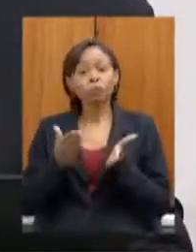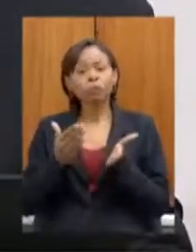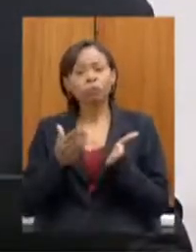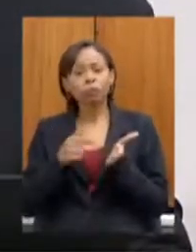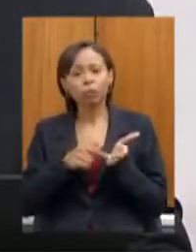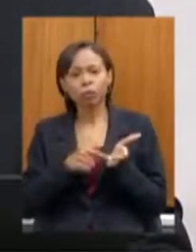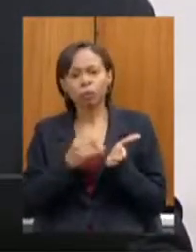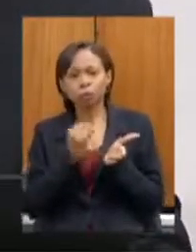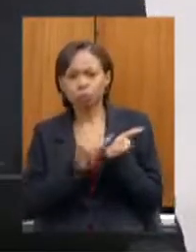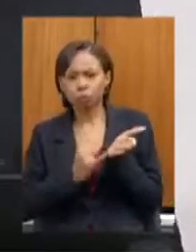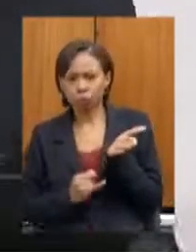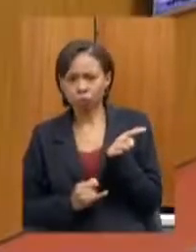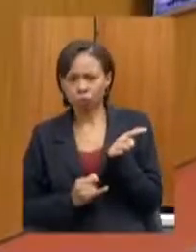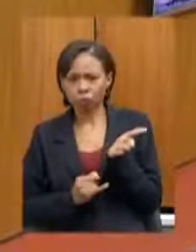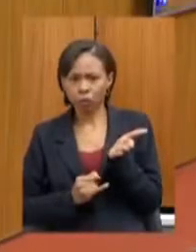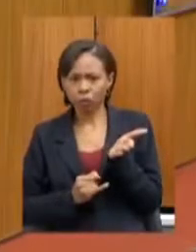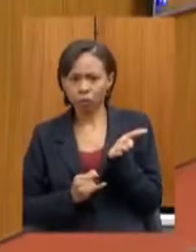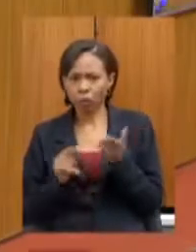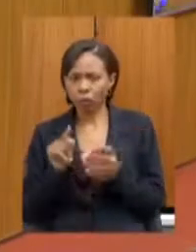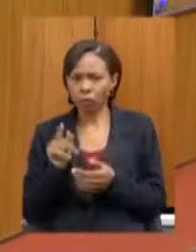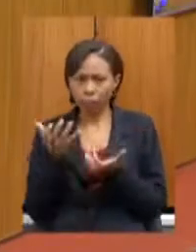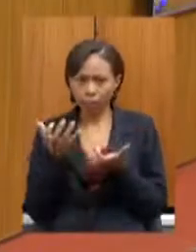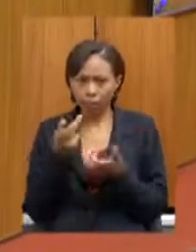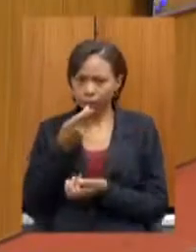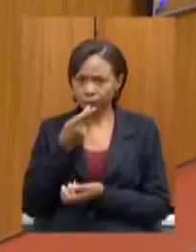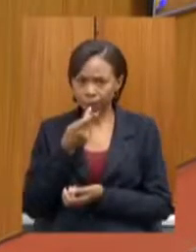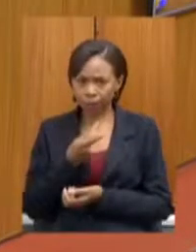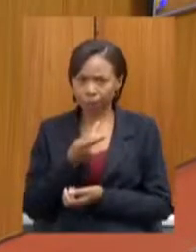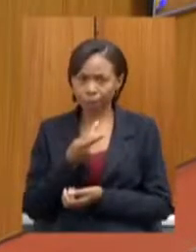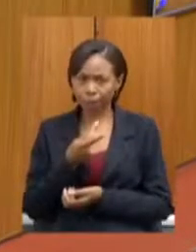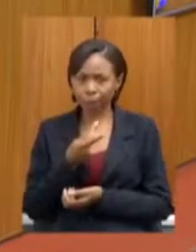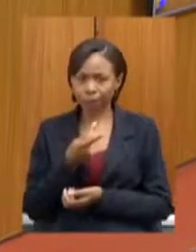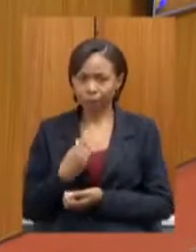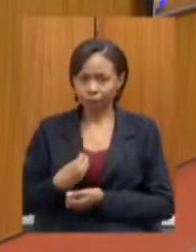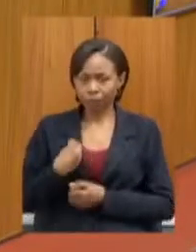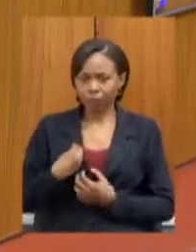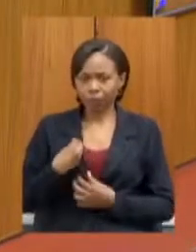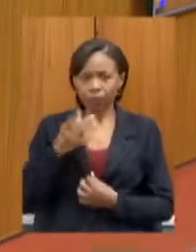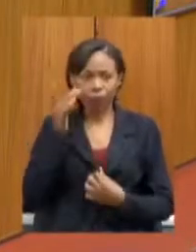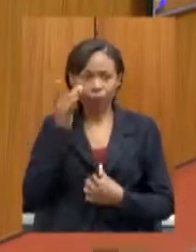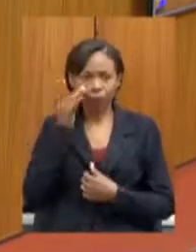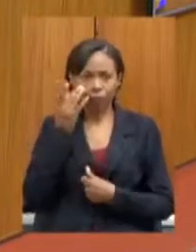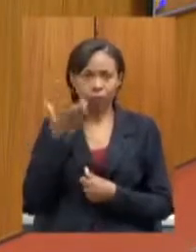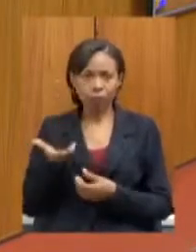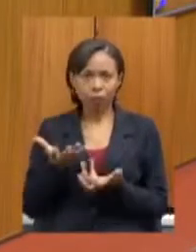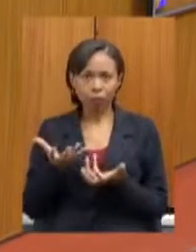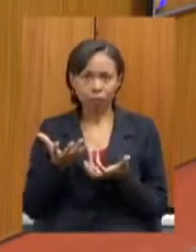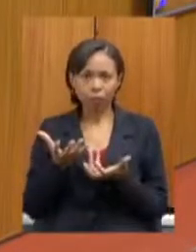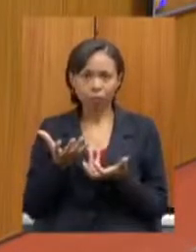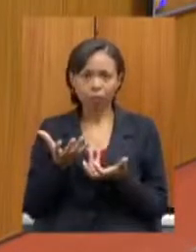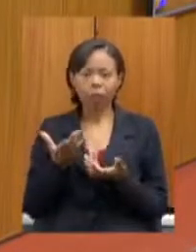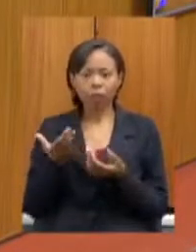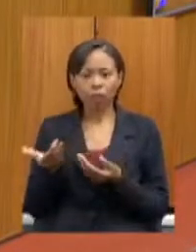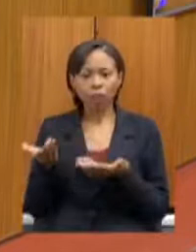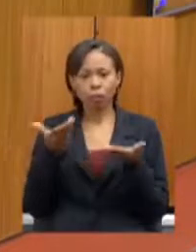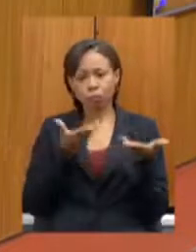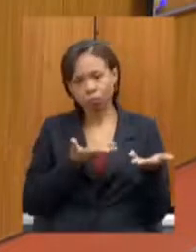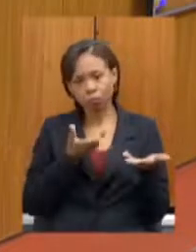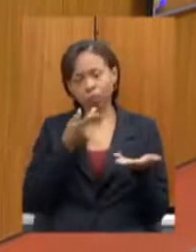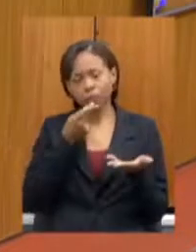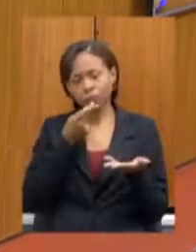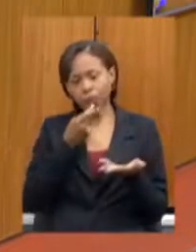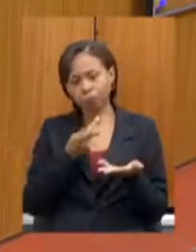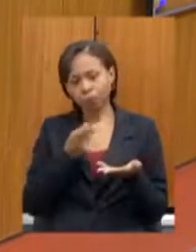A Excelência quer fazer uso da palavra, está aqui presencial. Vou passar, então, inicialmente, a palavra